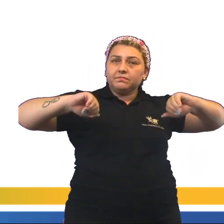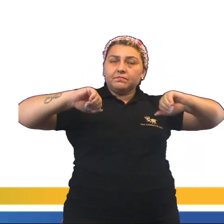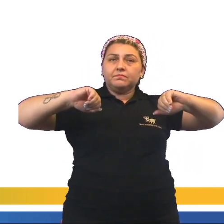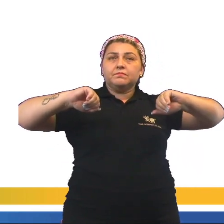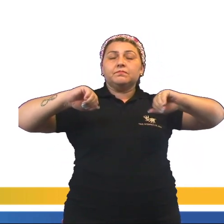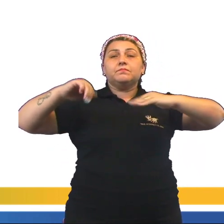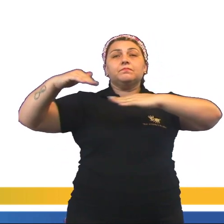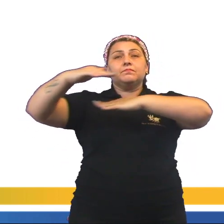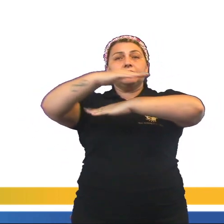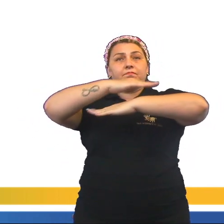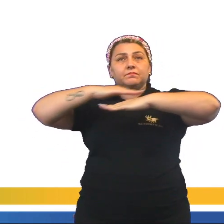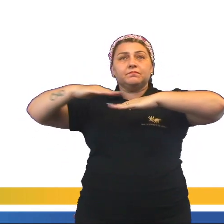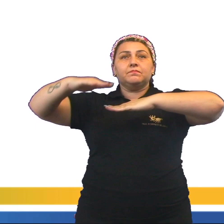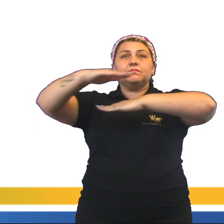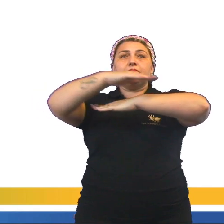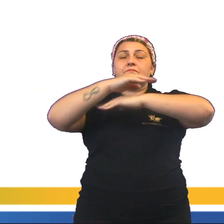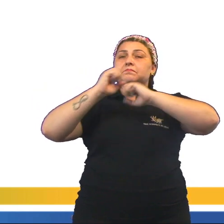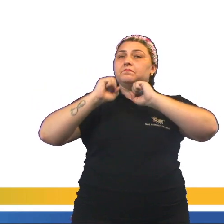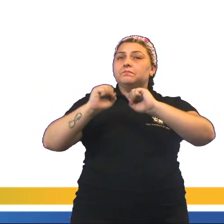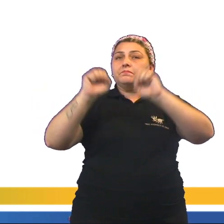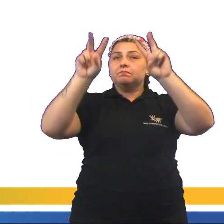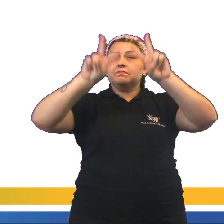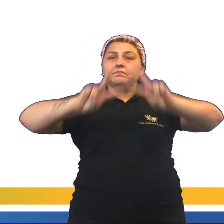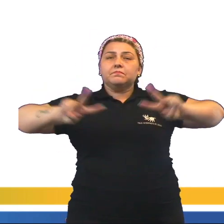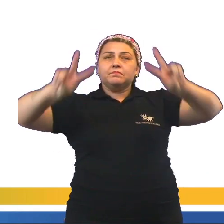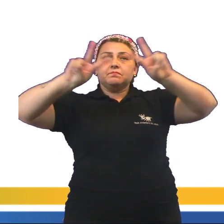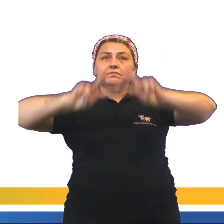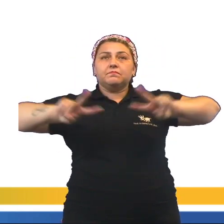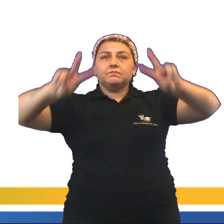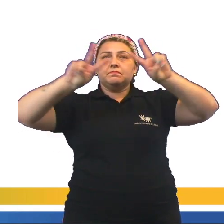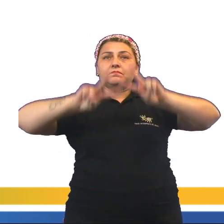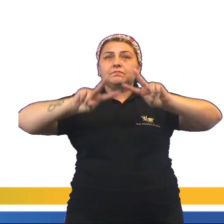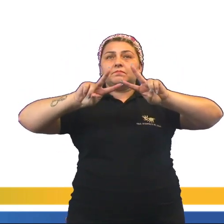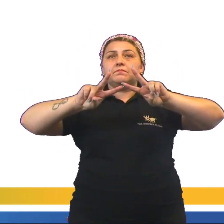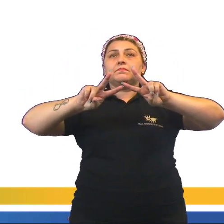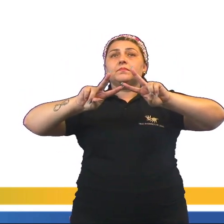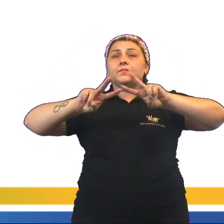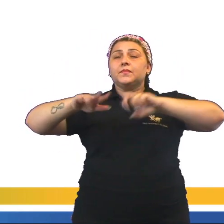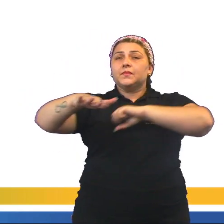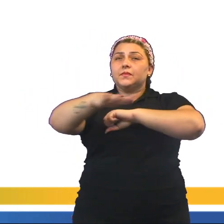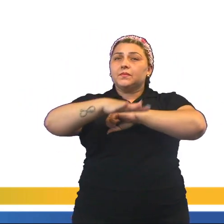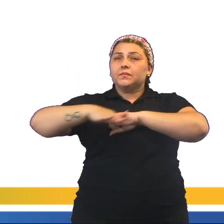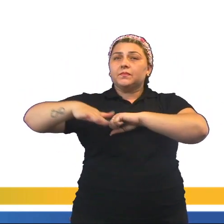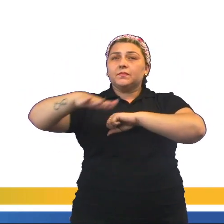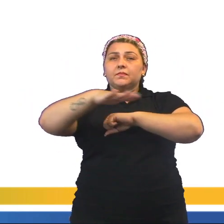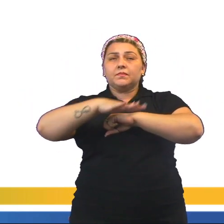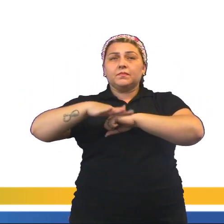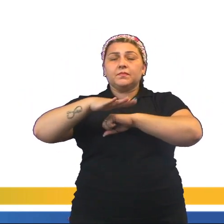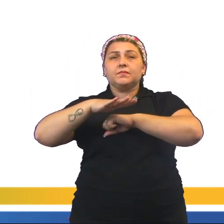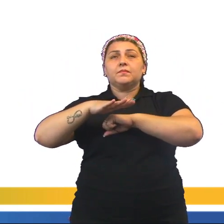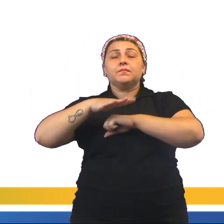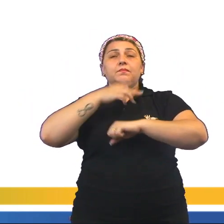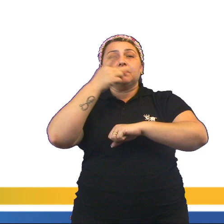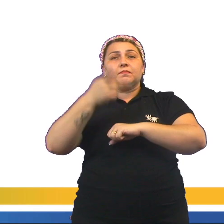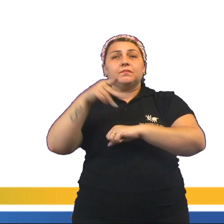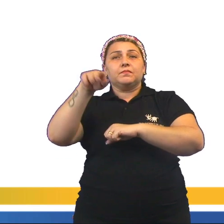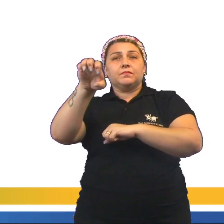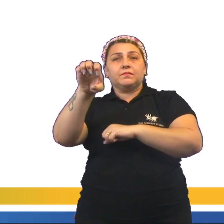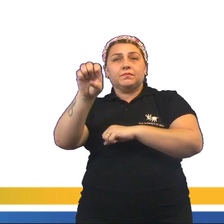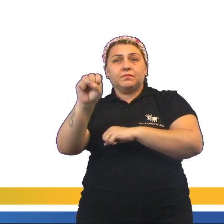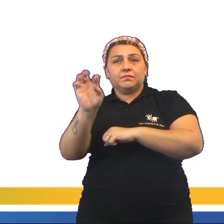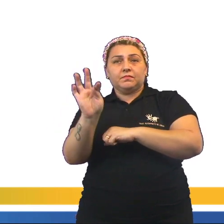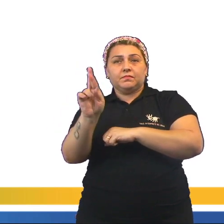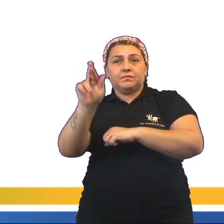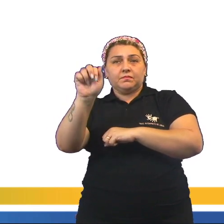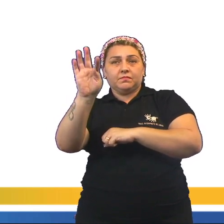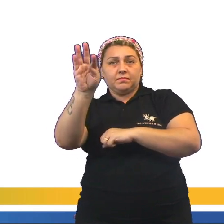Na parte superior vocês podem visualizar extratos sociais. Quando nós tratamos de